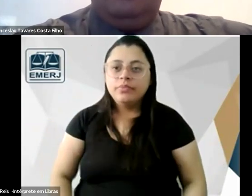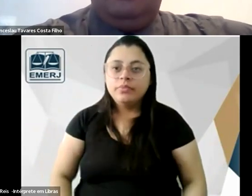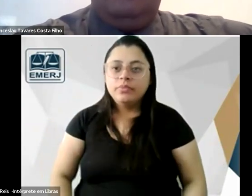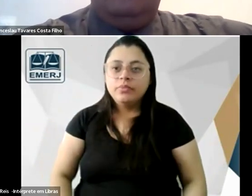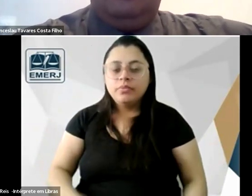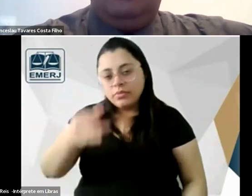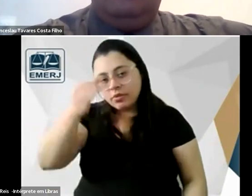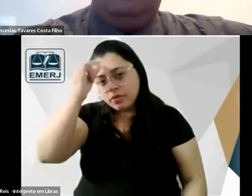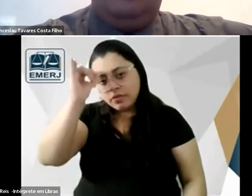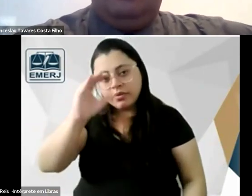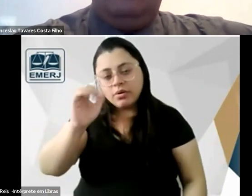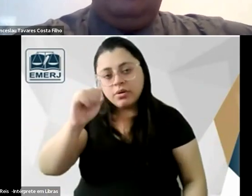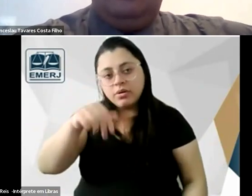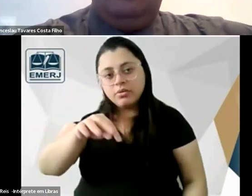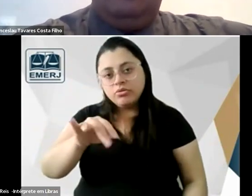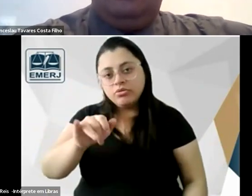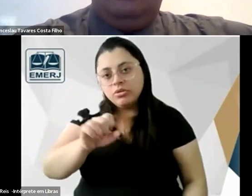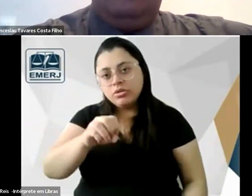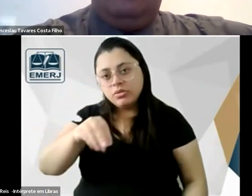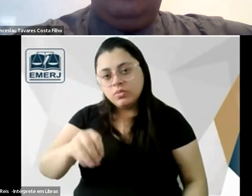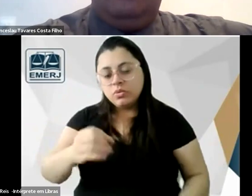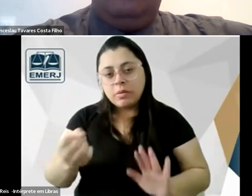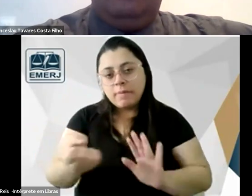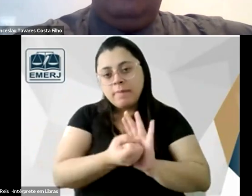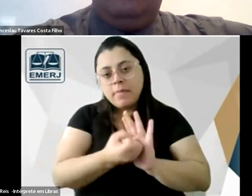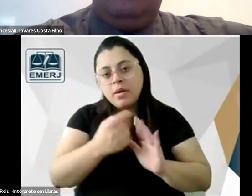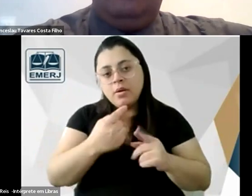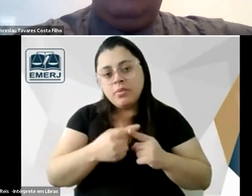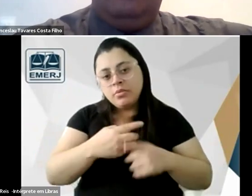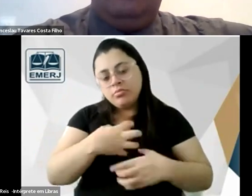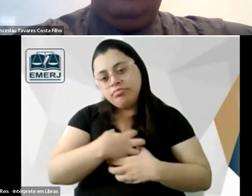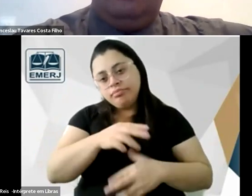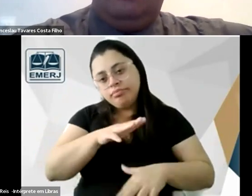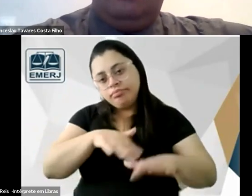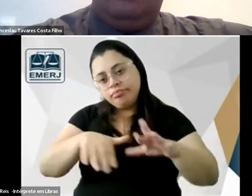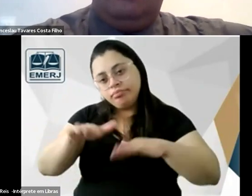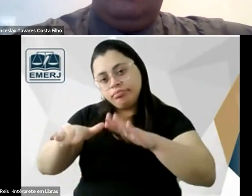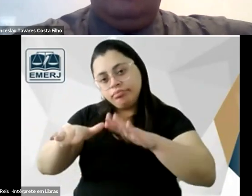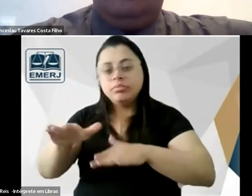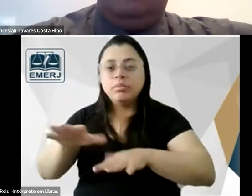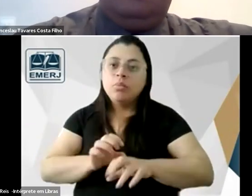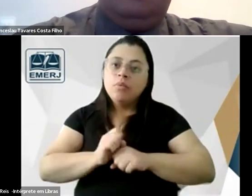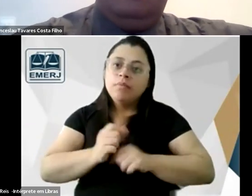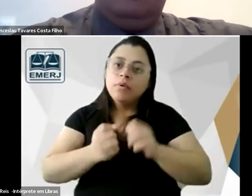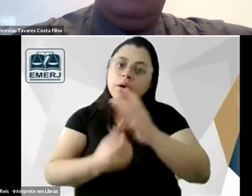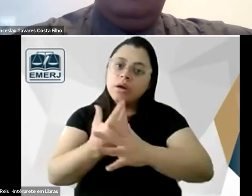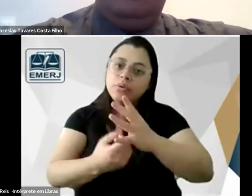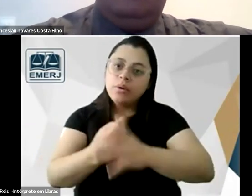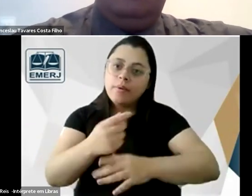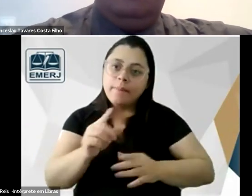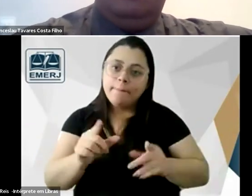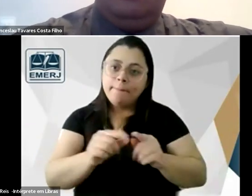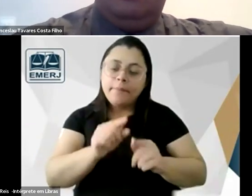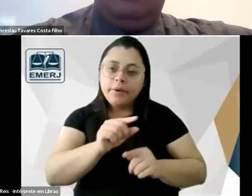como Kantismo etc e tal porque estou sempre querendo ver a maneira como ele está absorvendo os autores na sua micro leitura